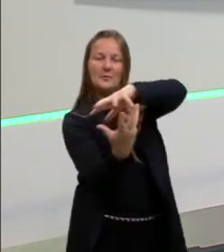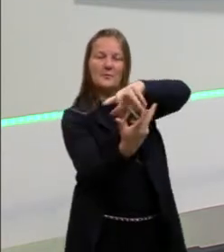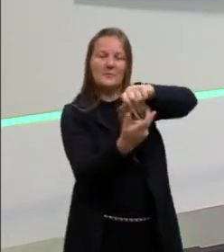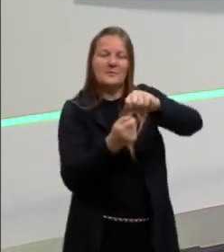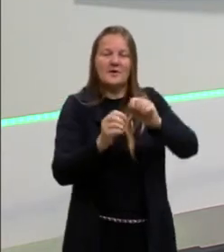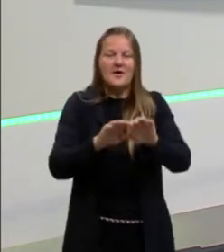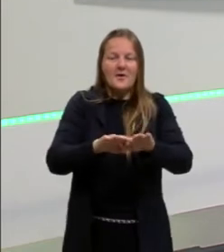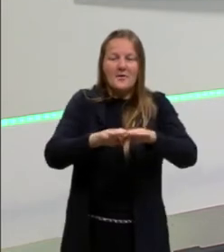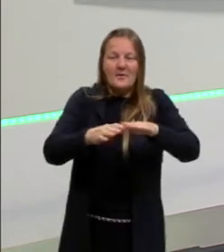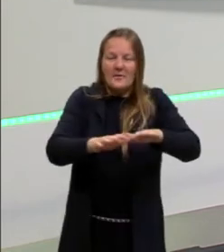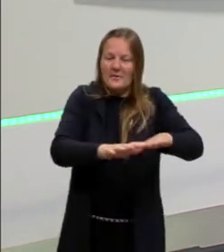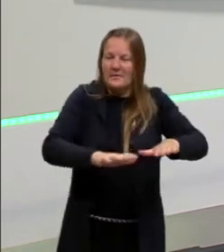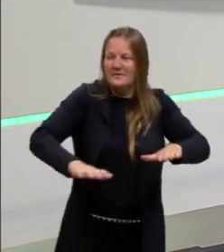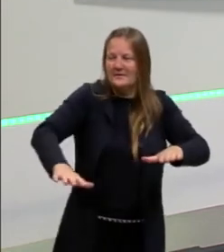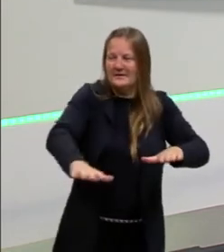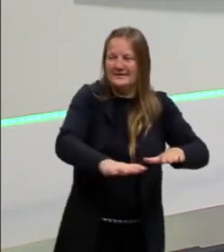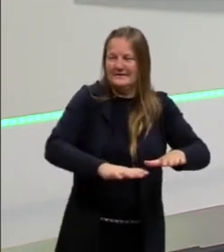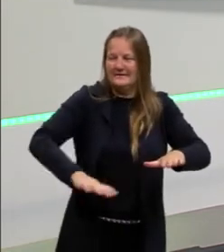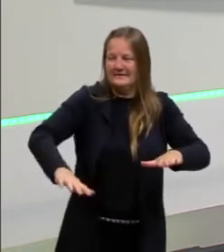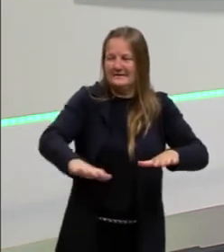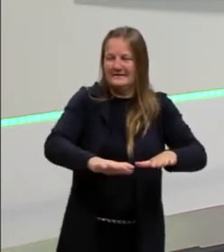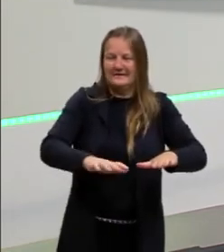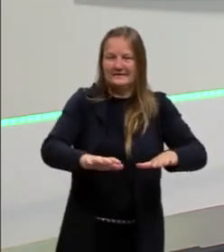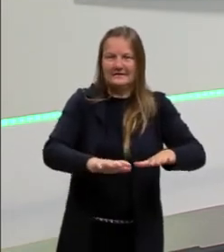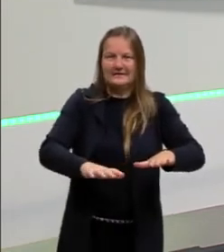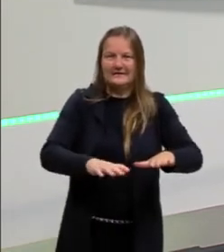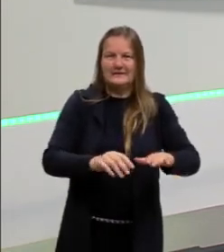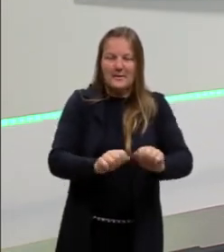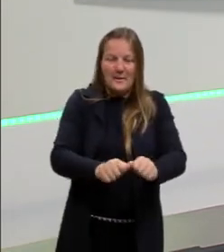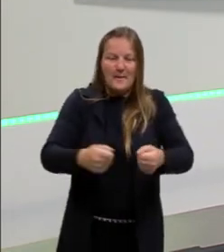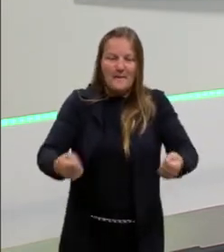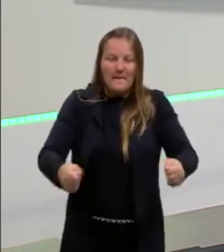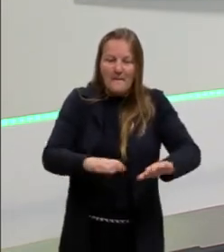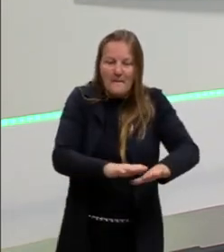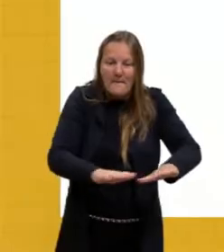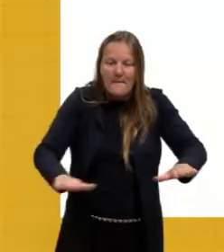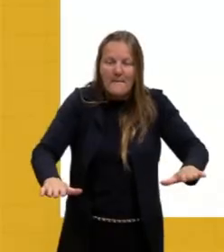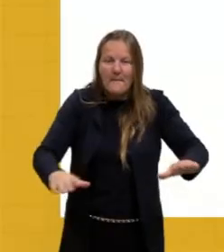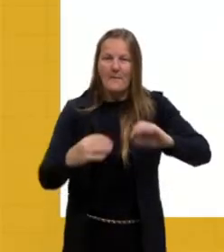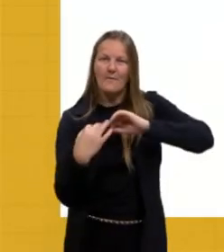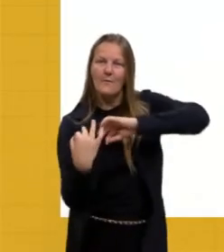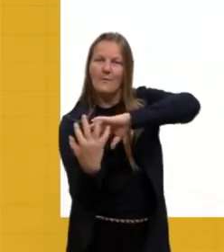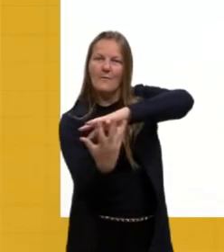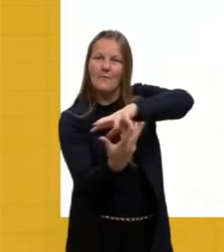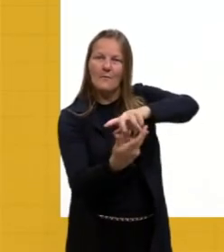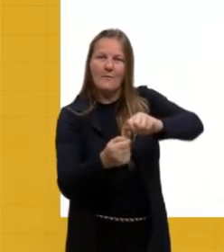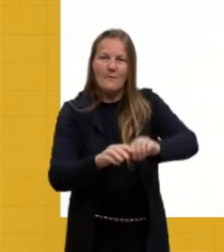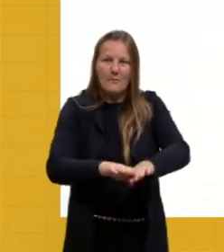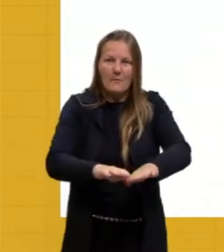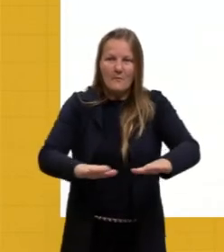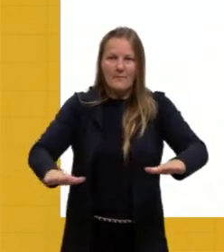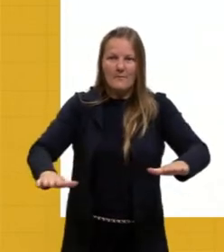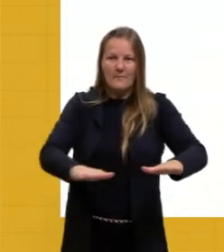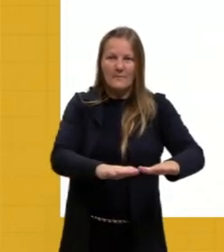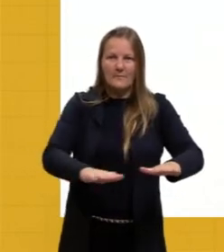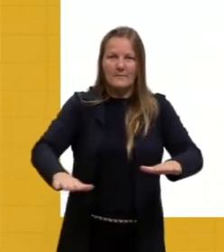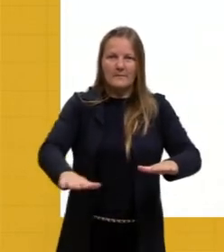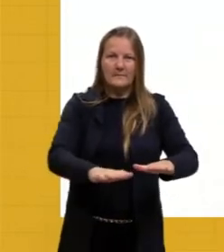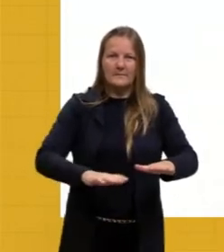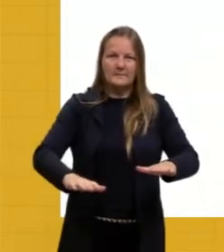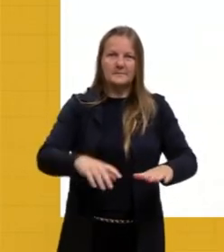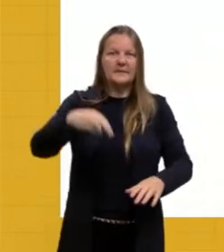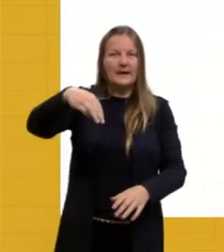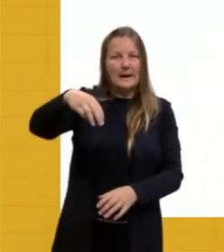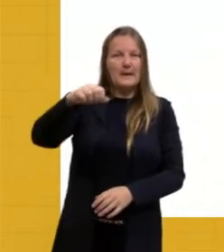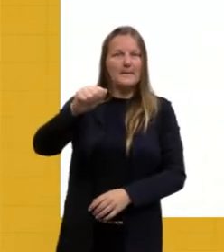e a gente vai fazer mapas, né, e o que é um mapa? Corresponde, então, a essa representação gráfica, esse desenho do espaço real, tá, e ele